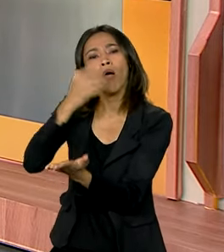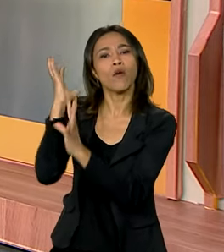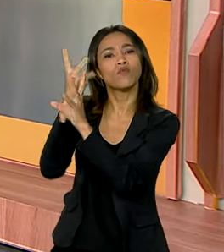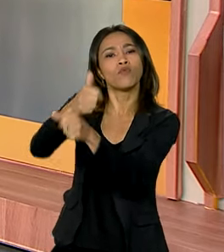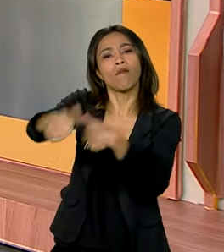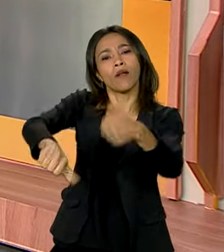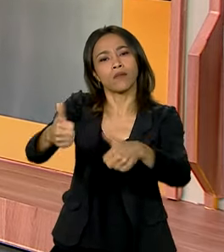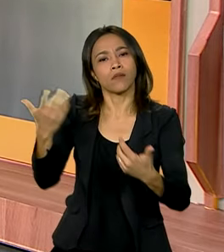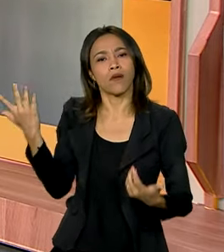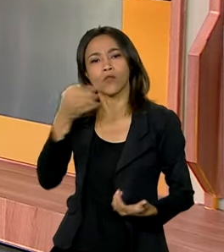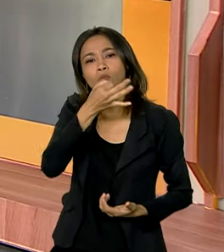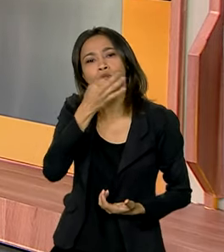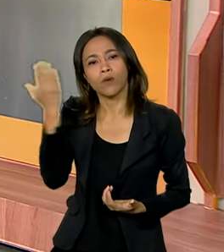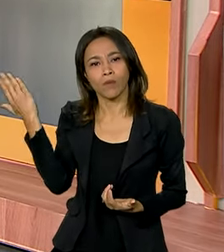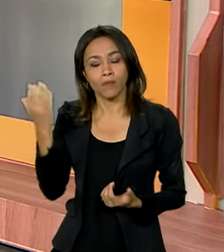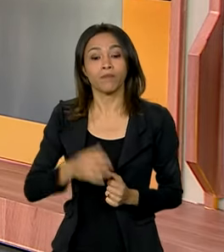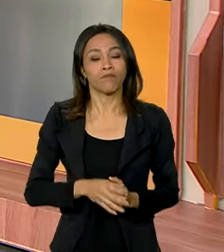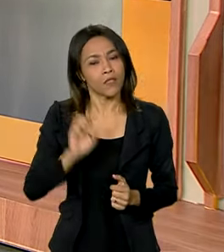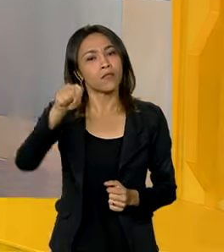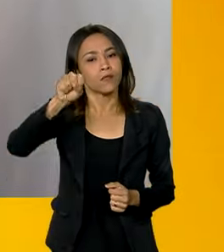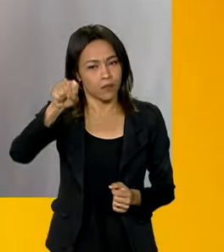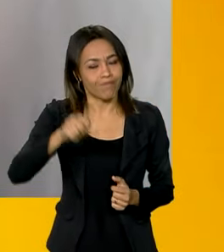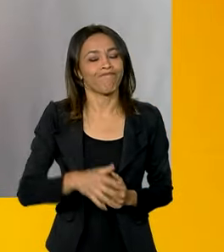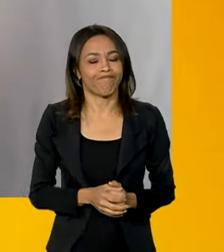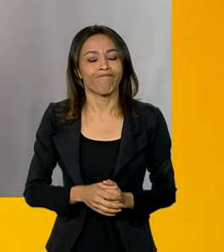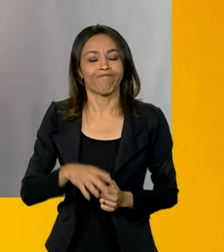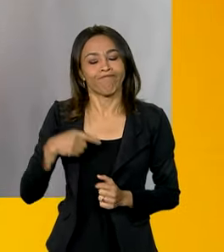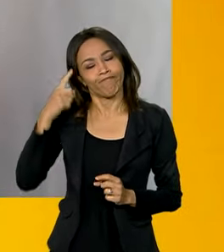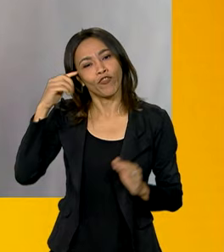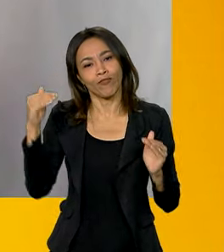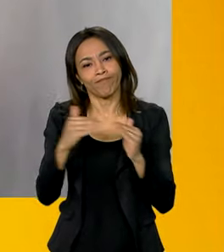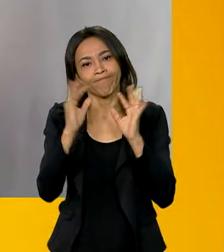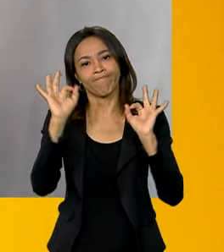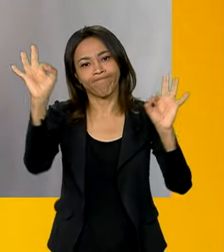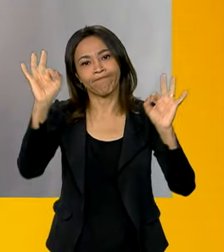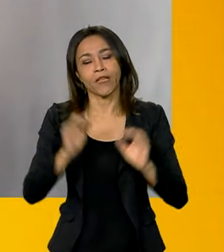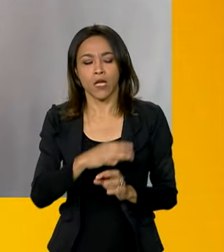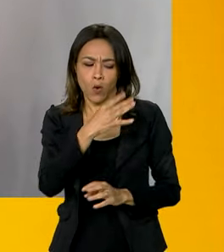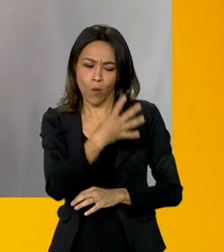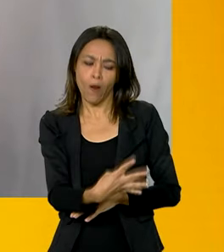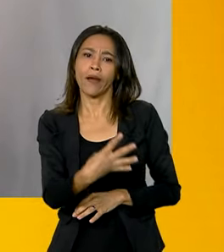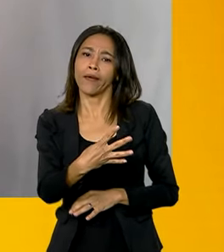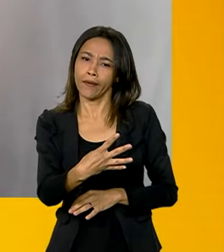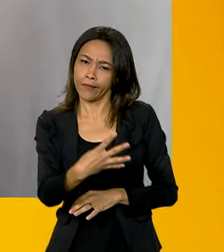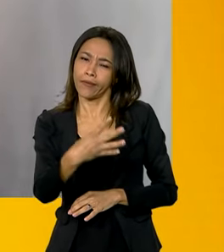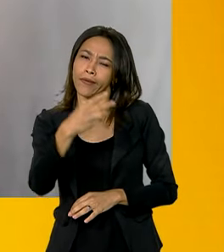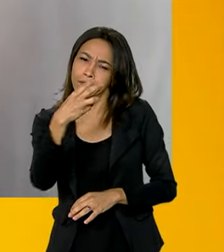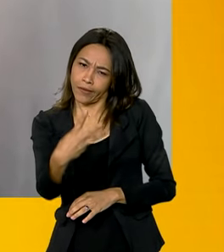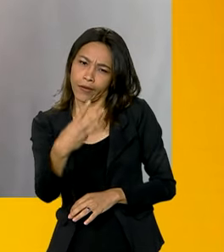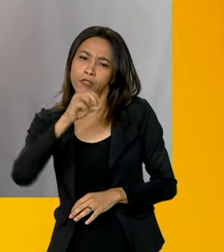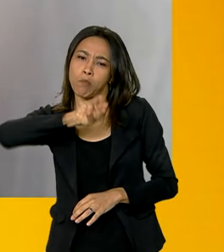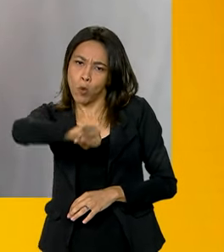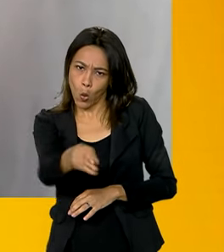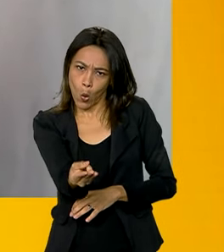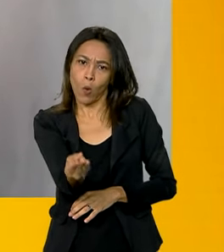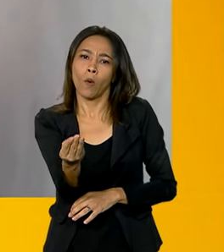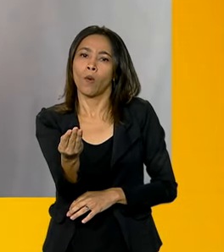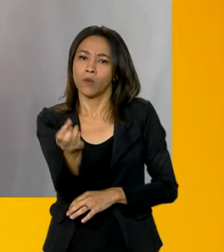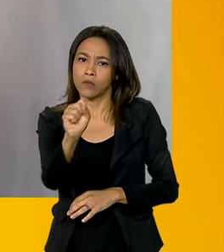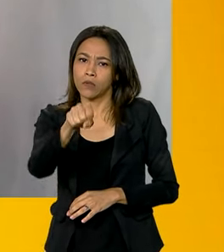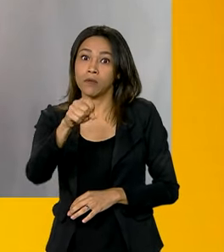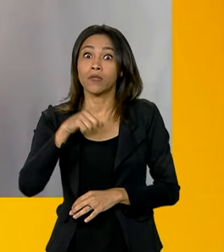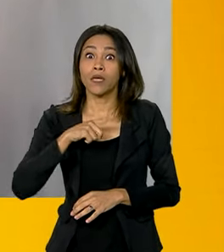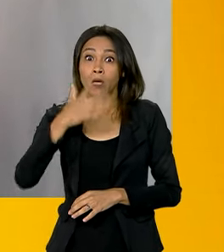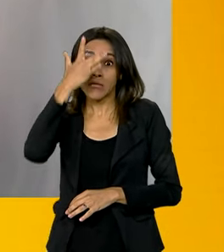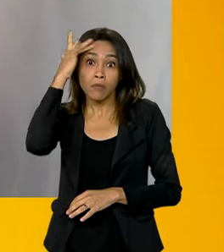Sim, estava dentro do que a gente esperava. gente tinha feito uma estimativa inicial de 43 milhões, mas a gente tem o pessoal do